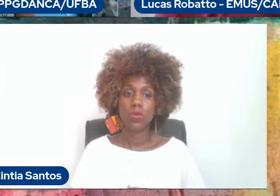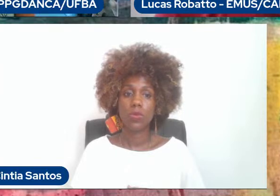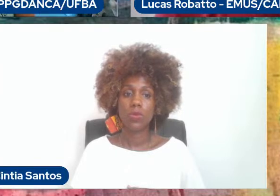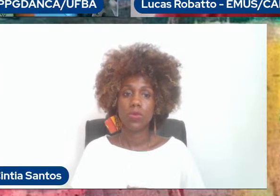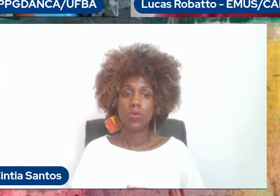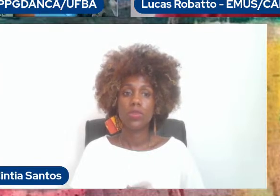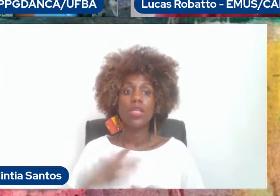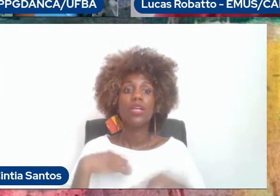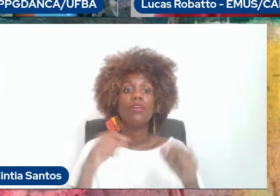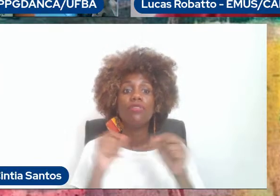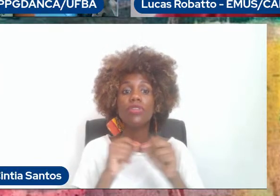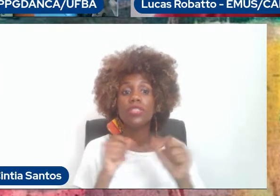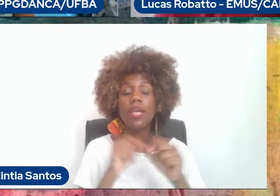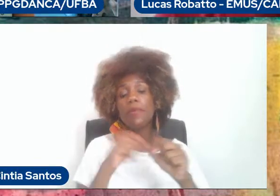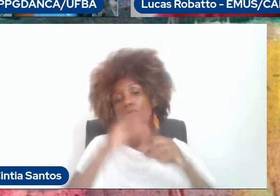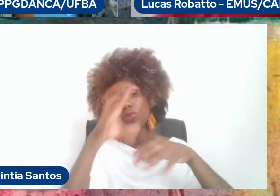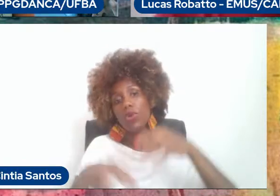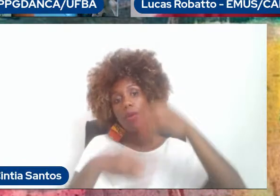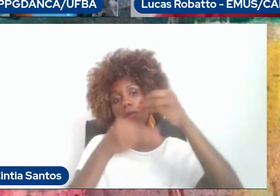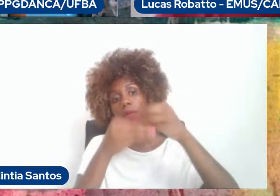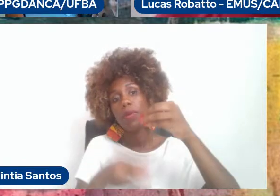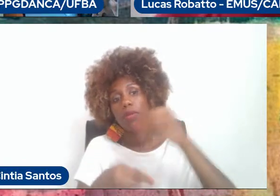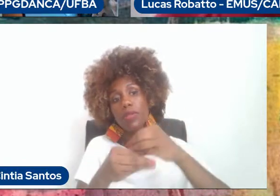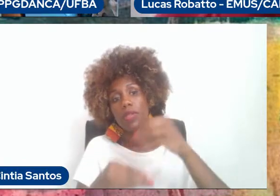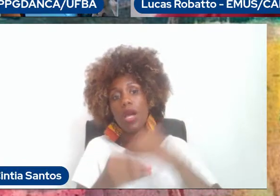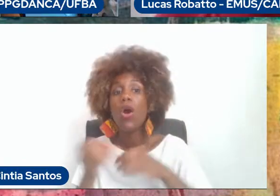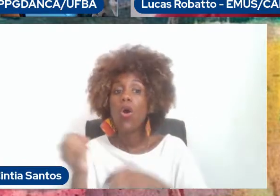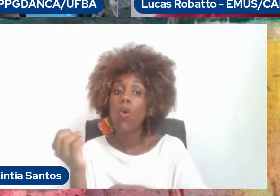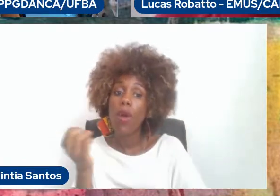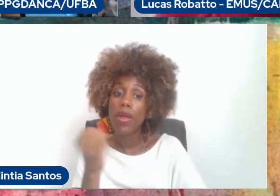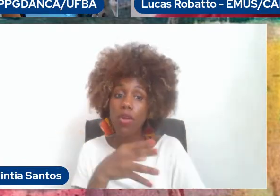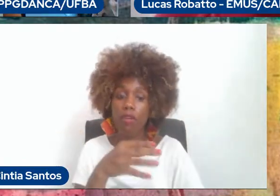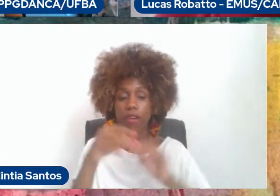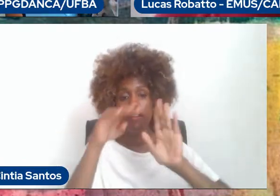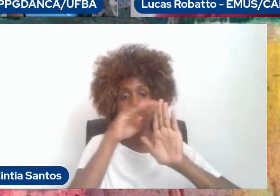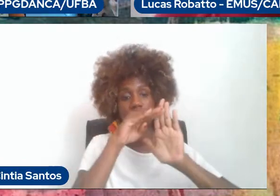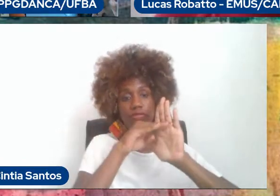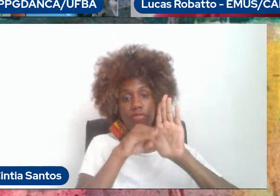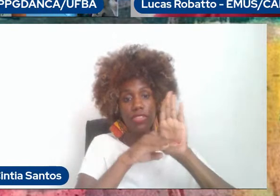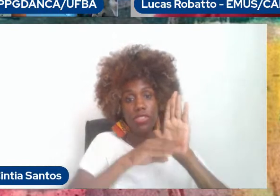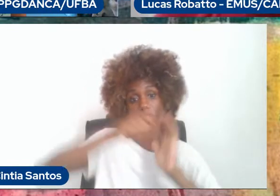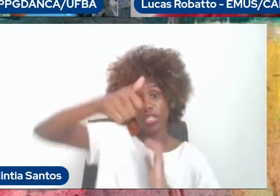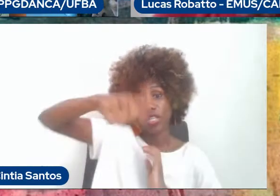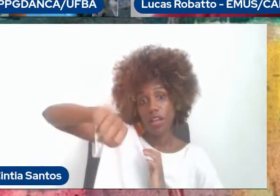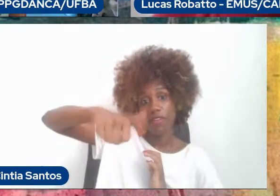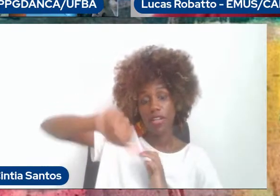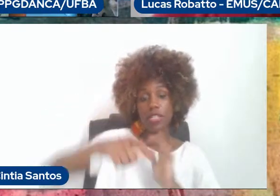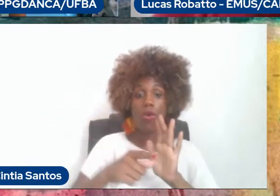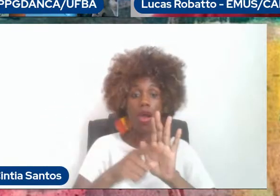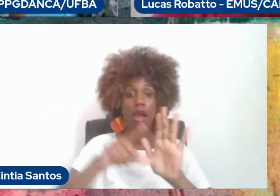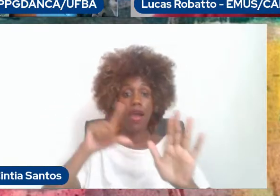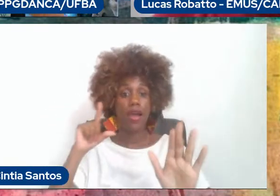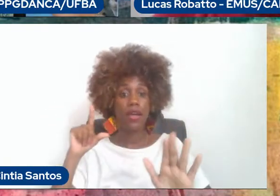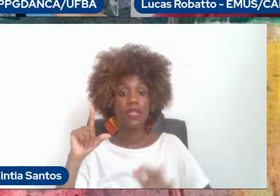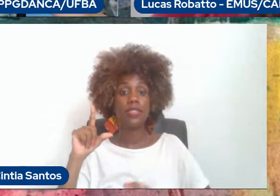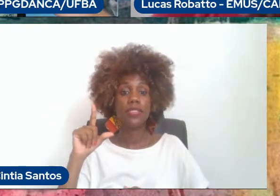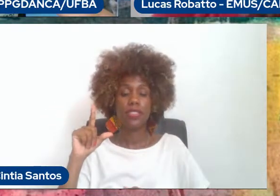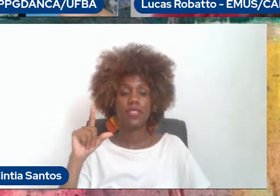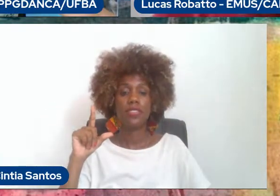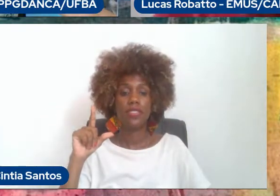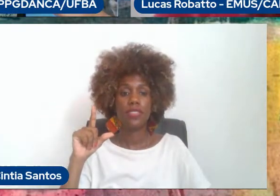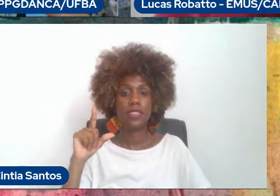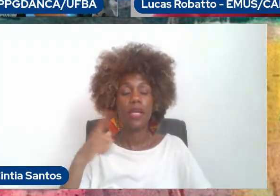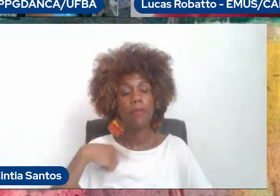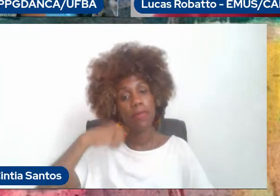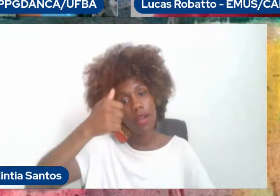fizemos foi implementar uma nova ficha de avaliação. Antes, para